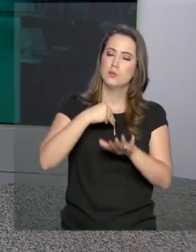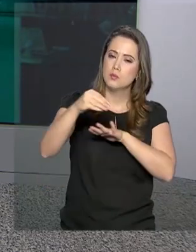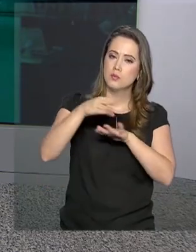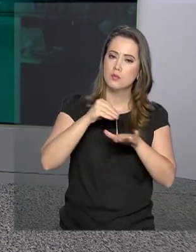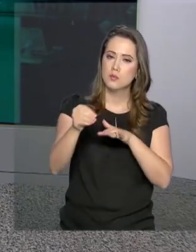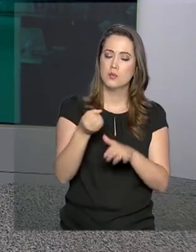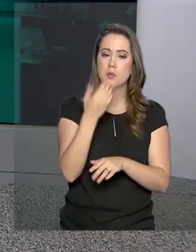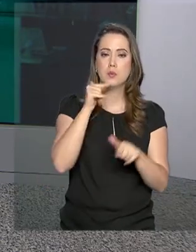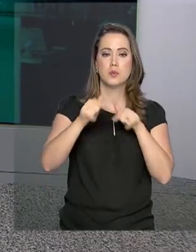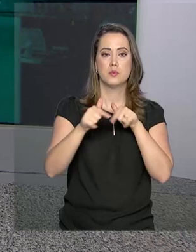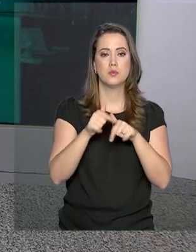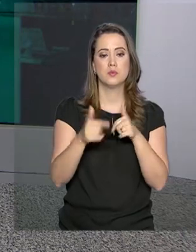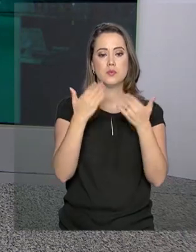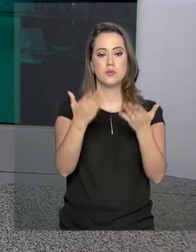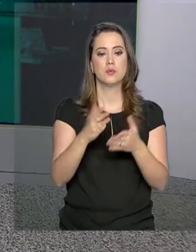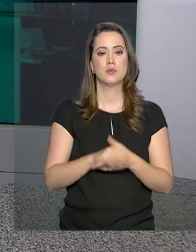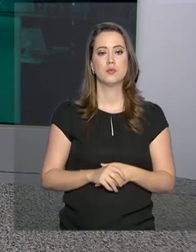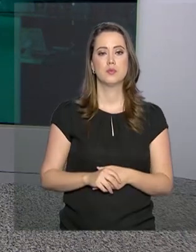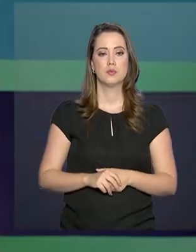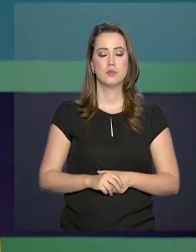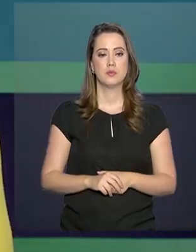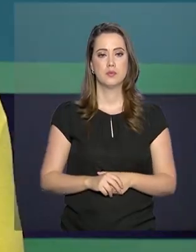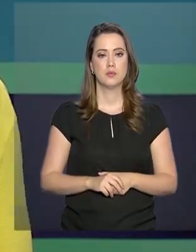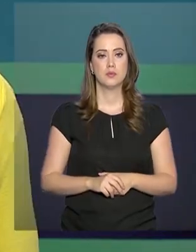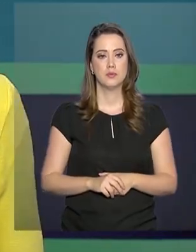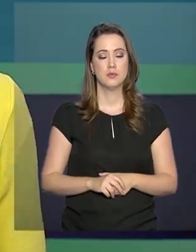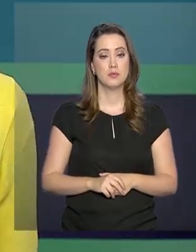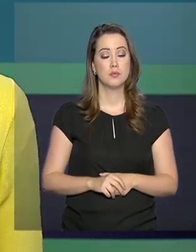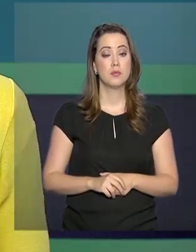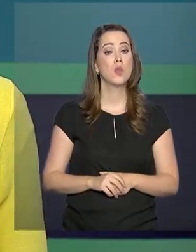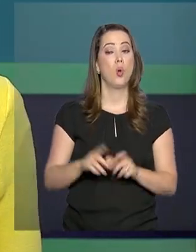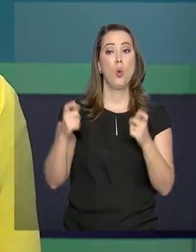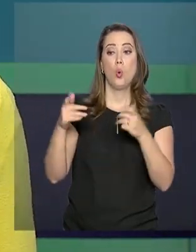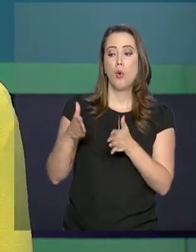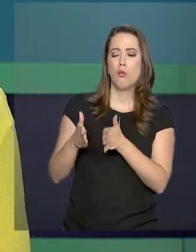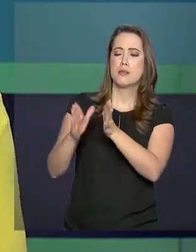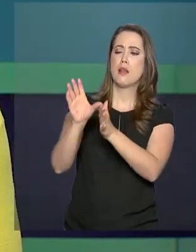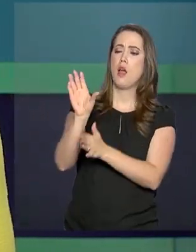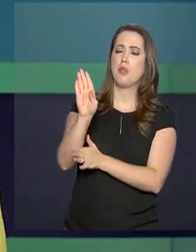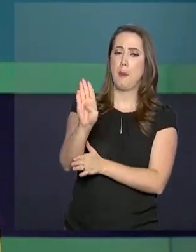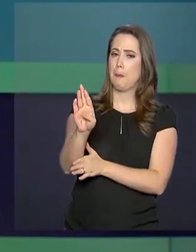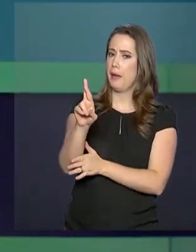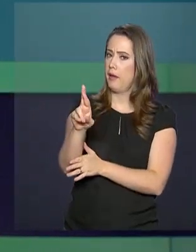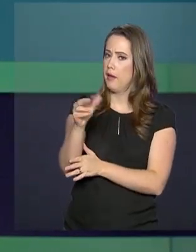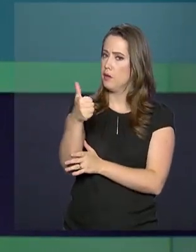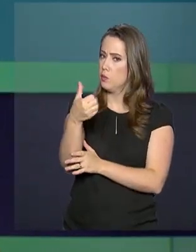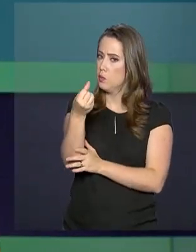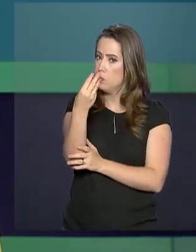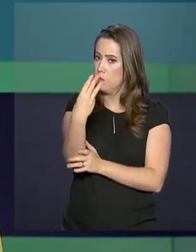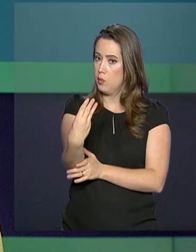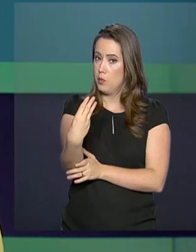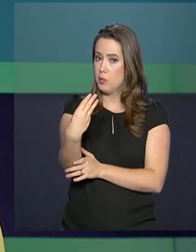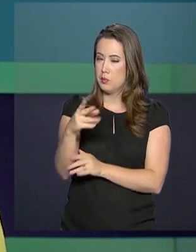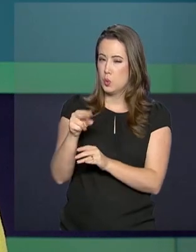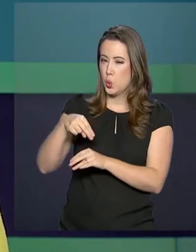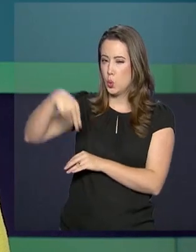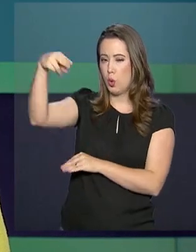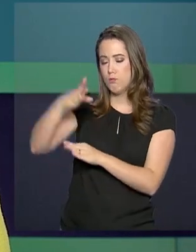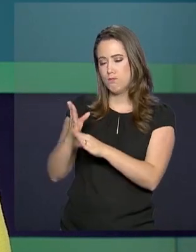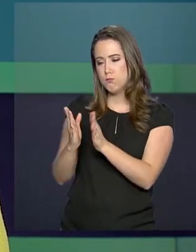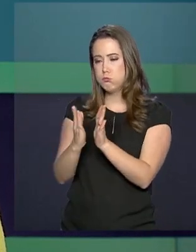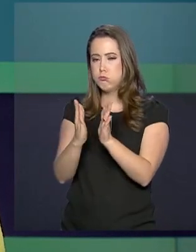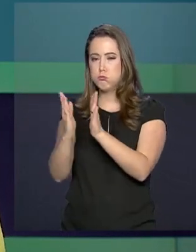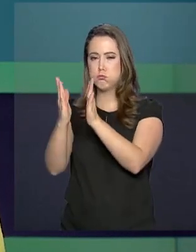Pelas informações, um bom trabalho para você. A BR-163, no sentido norte rumo a porto de